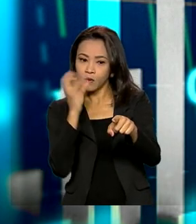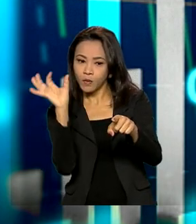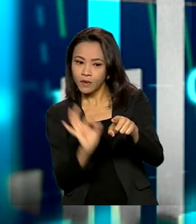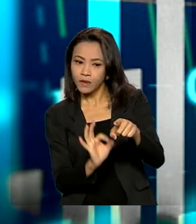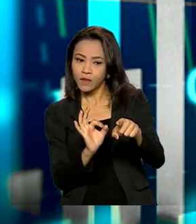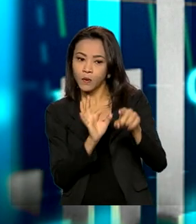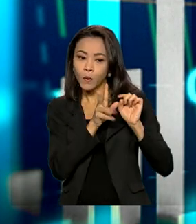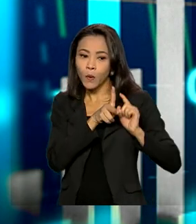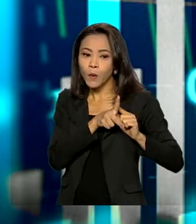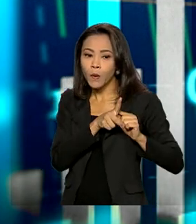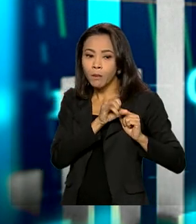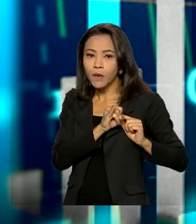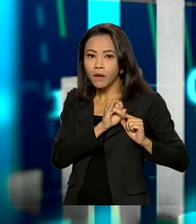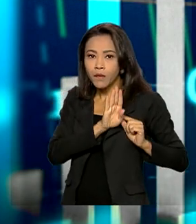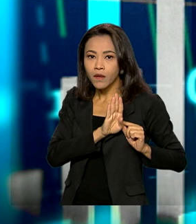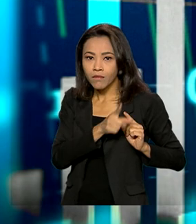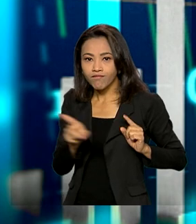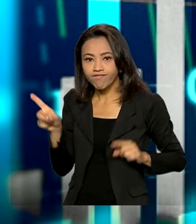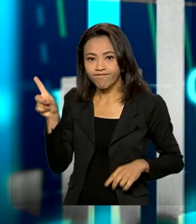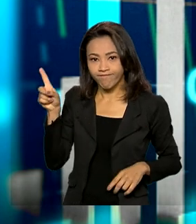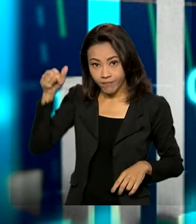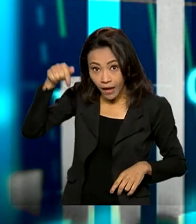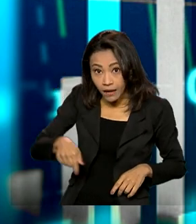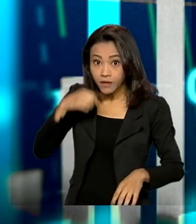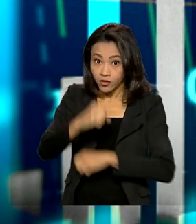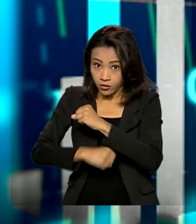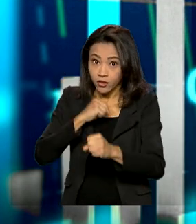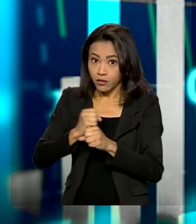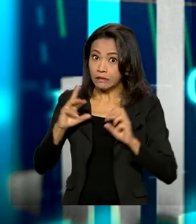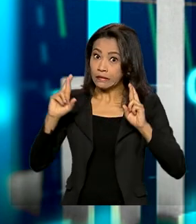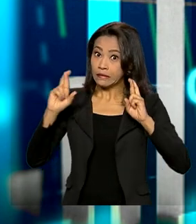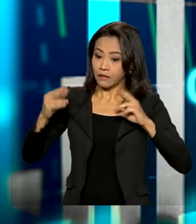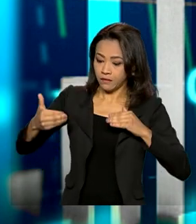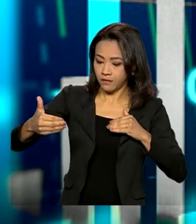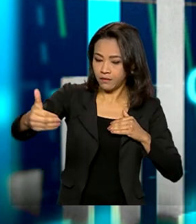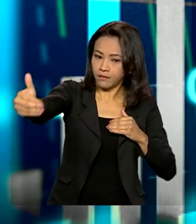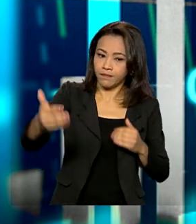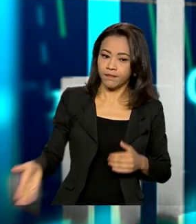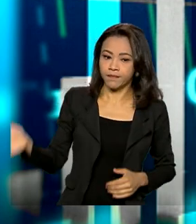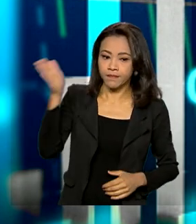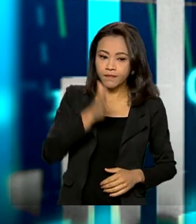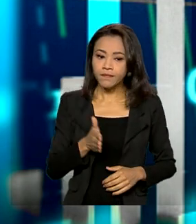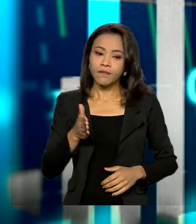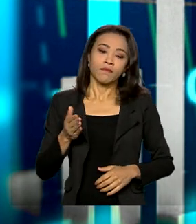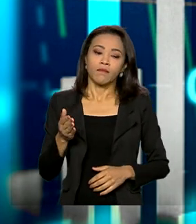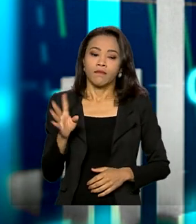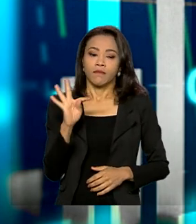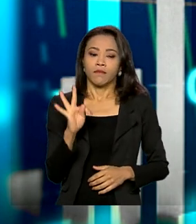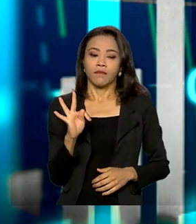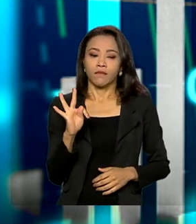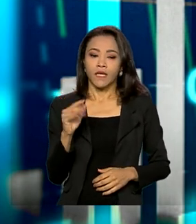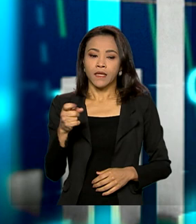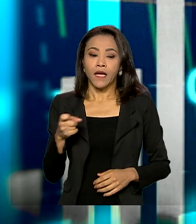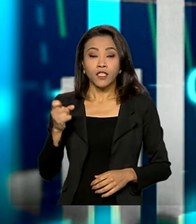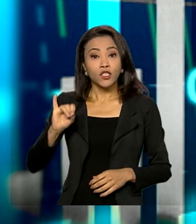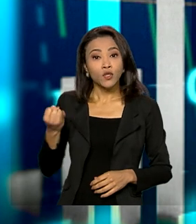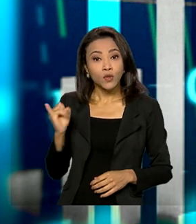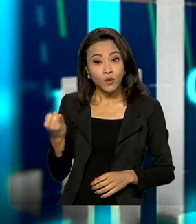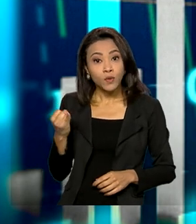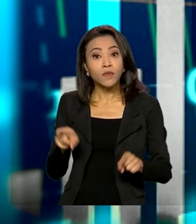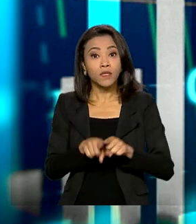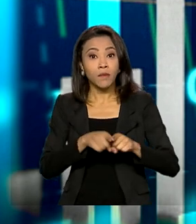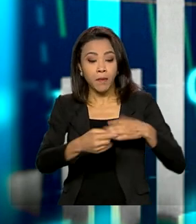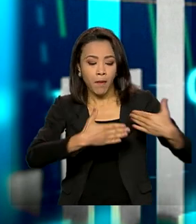um recorde para este ano em termos de expectativa. Já em relação à taxa de juros e ao câmbio, não houve mudanças.